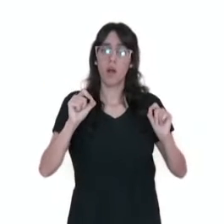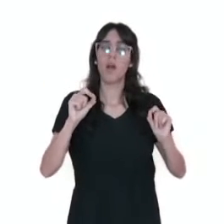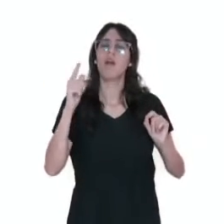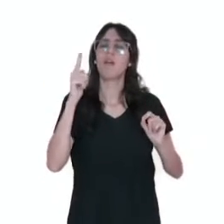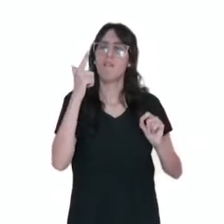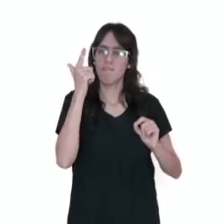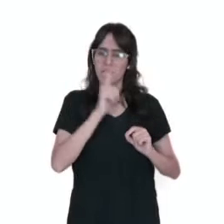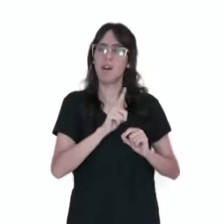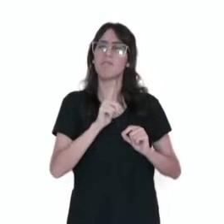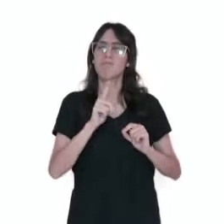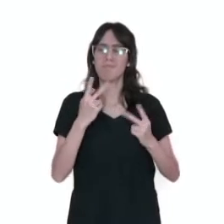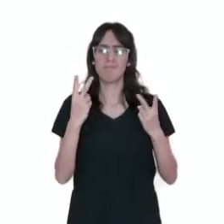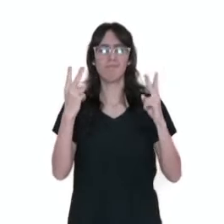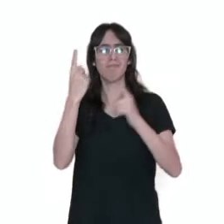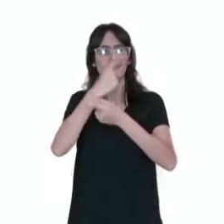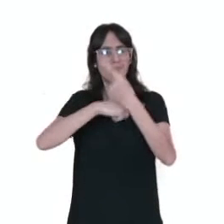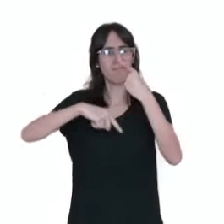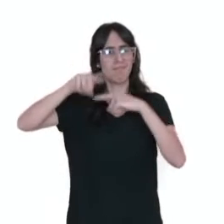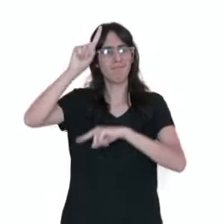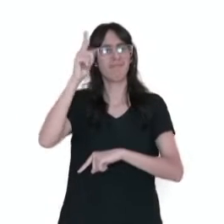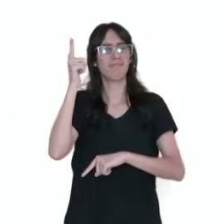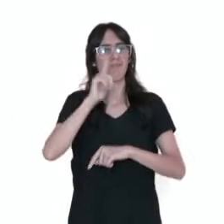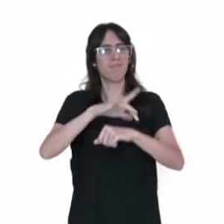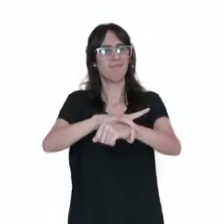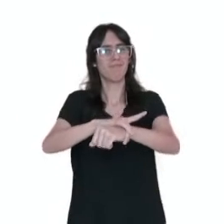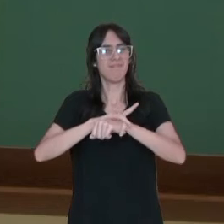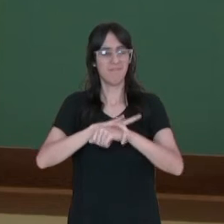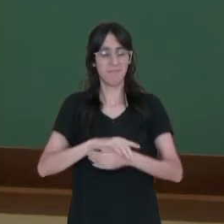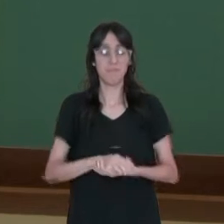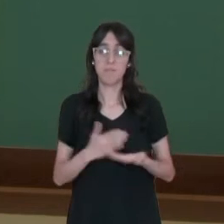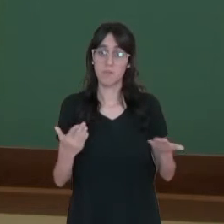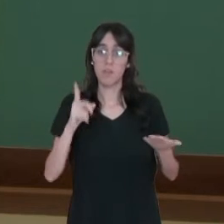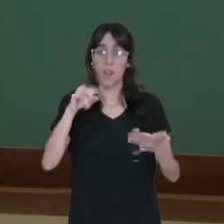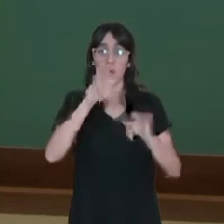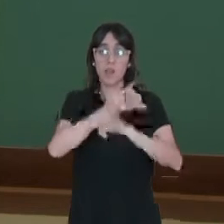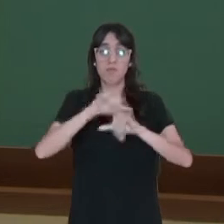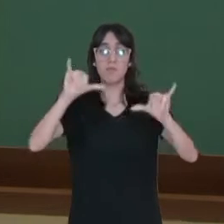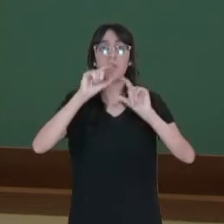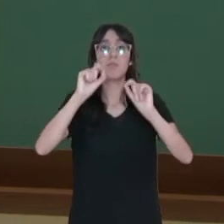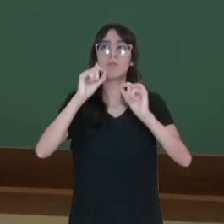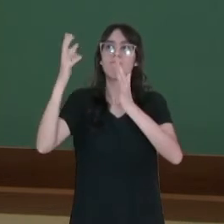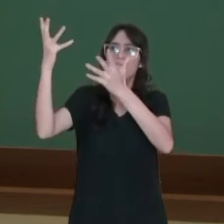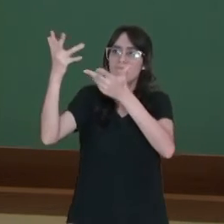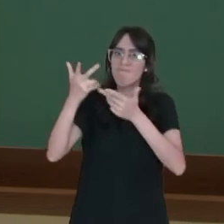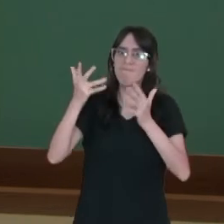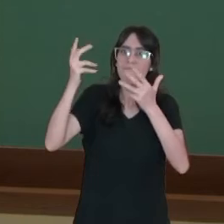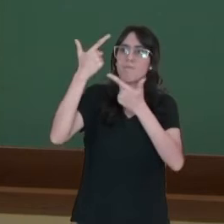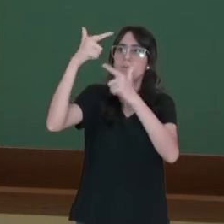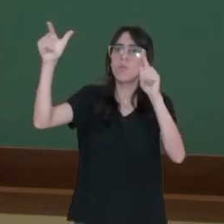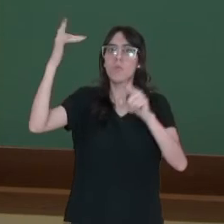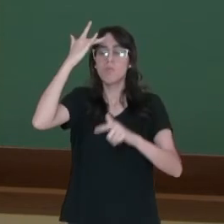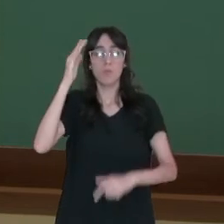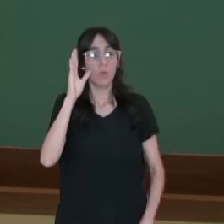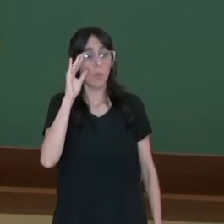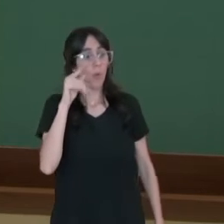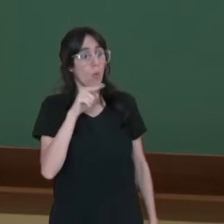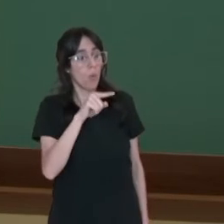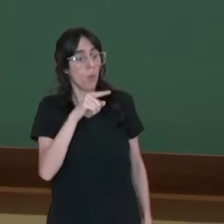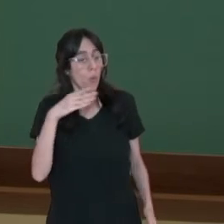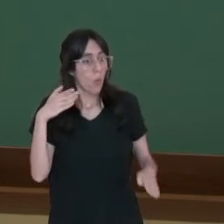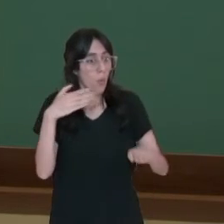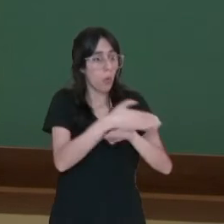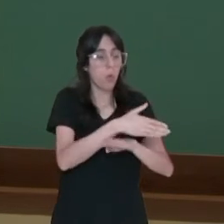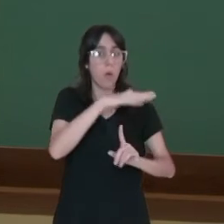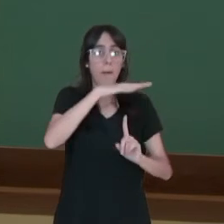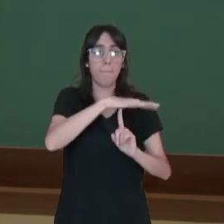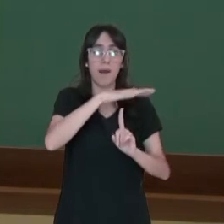êxito e será garantido. Então, repara que é um anúncio para atrair realmente trabalhadores para o interior do Paraná